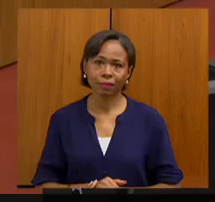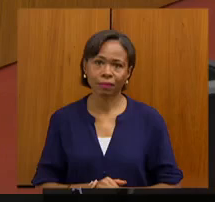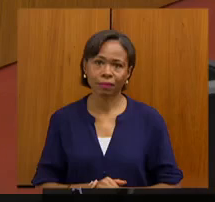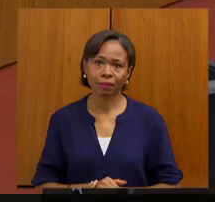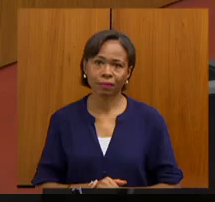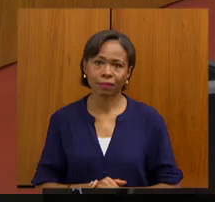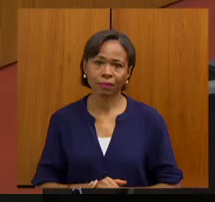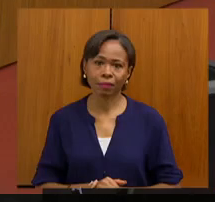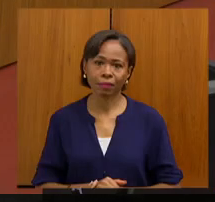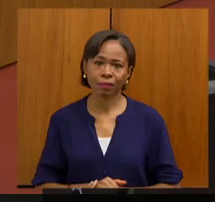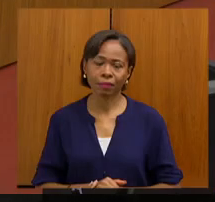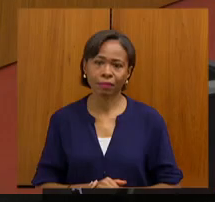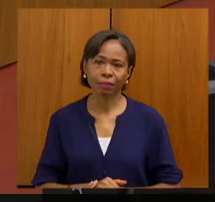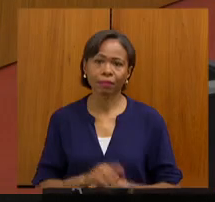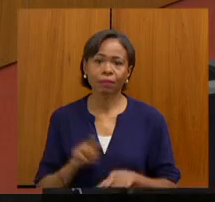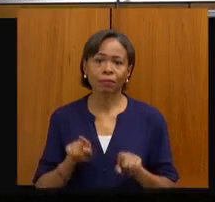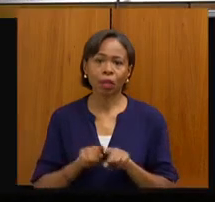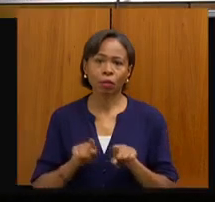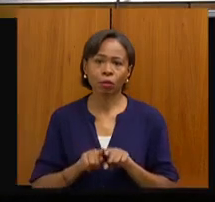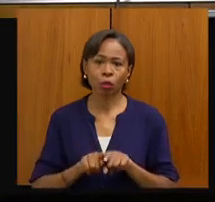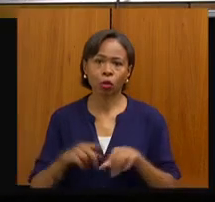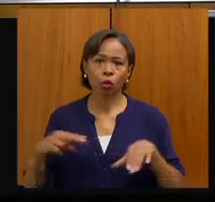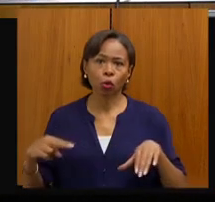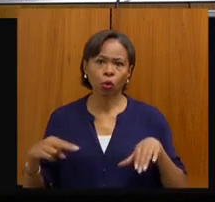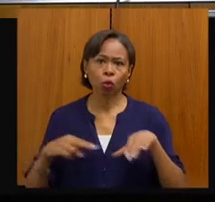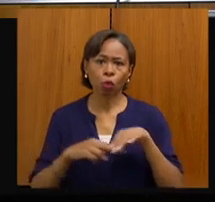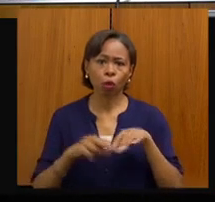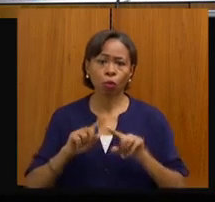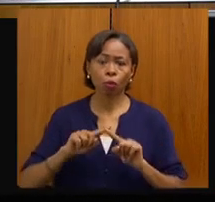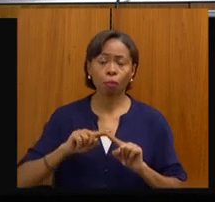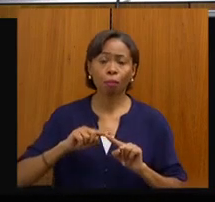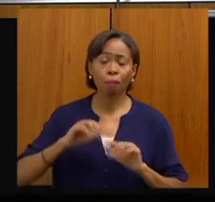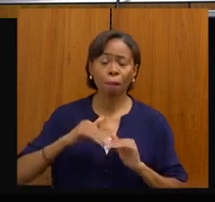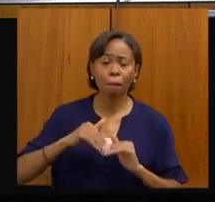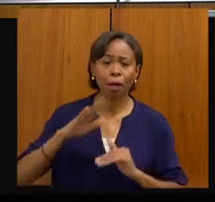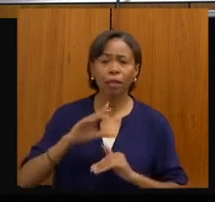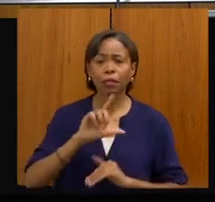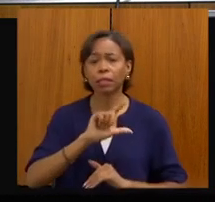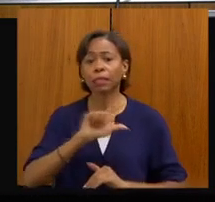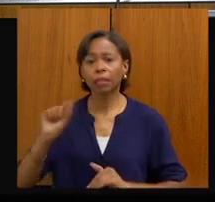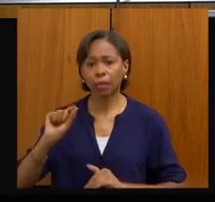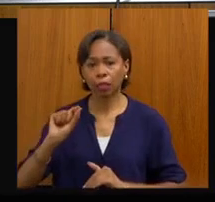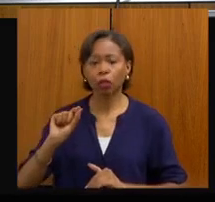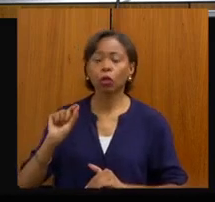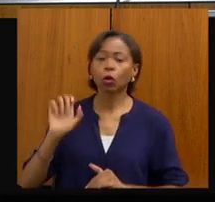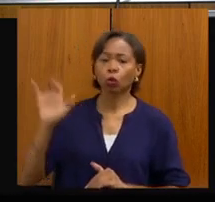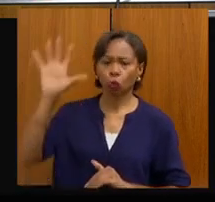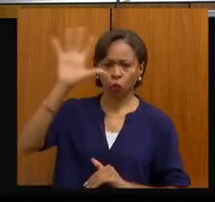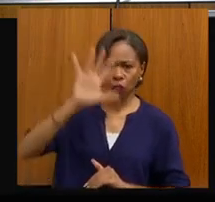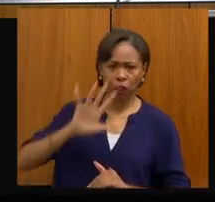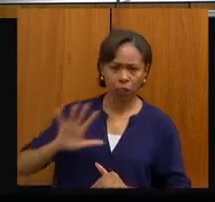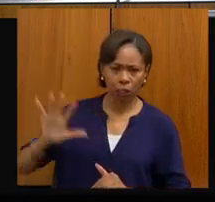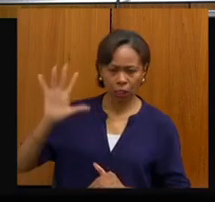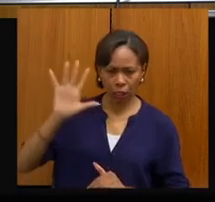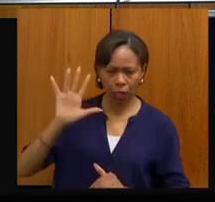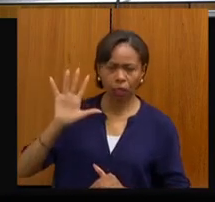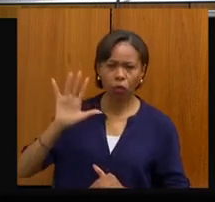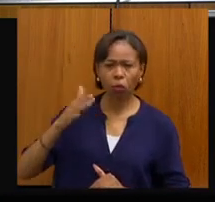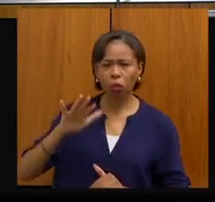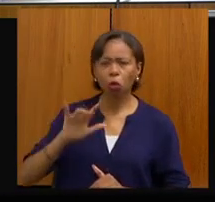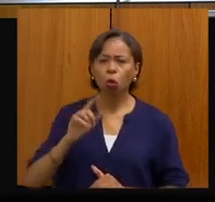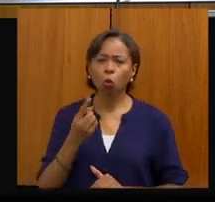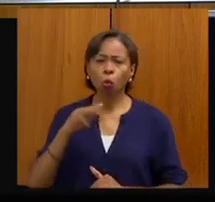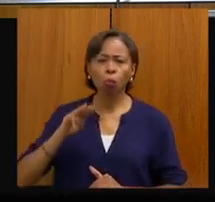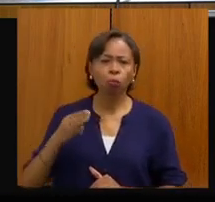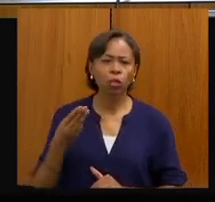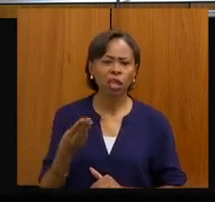E os tomógrafos são mais de 100 tomógrafos no estado como um todo, cerca de um milhão e meio de tomógrafos, boa